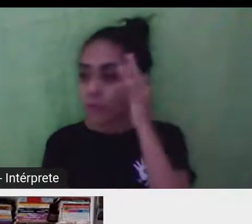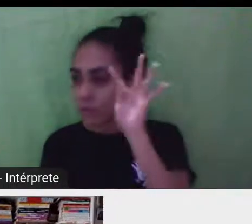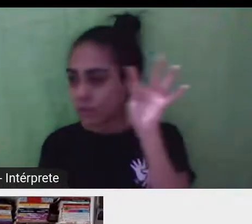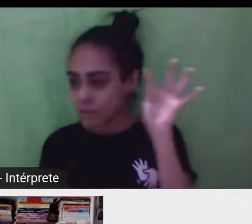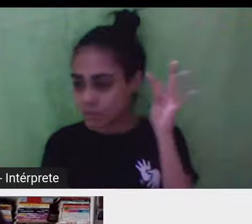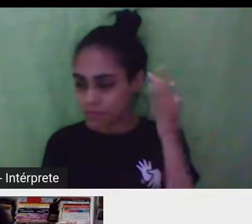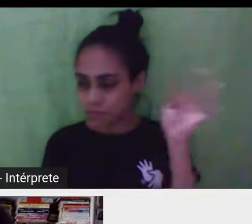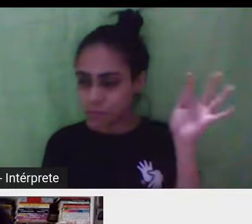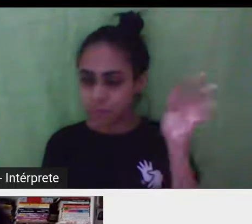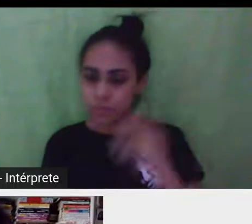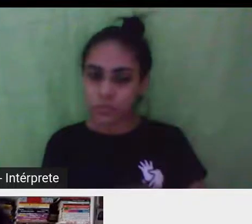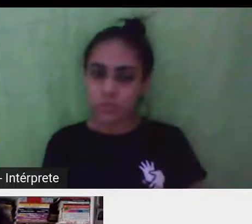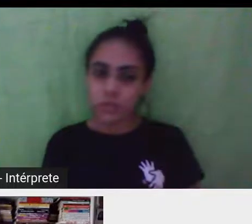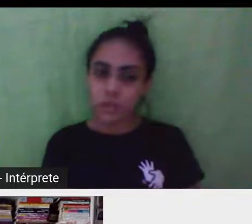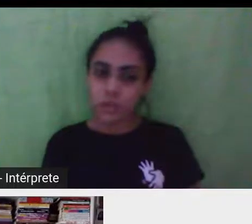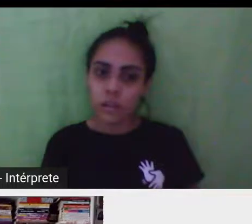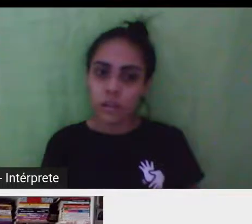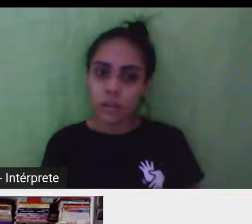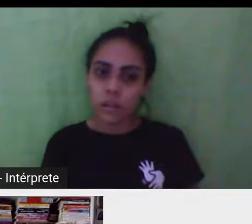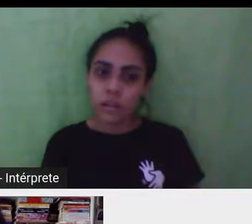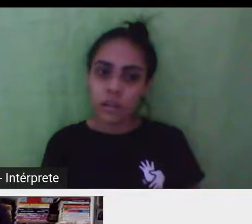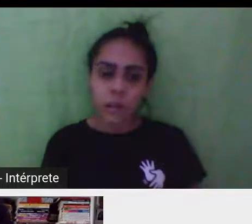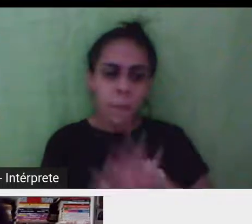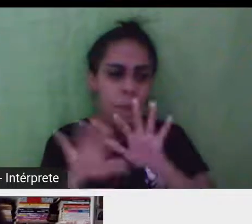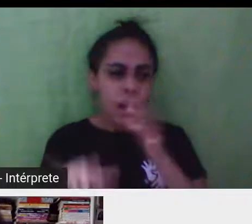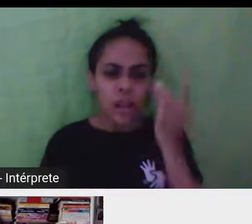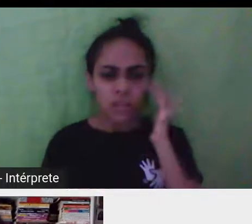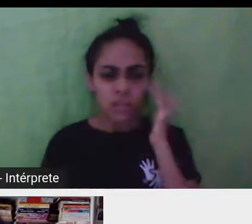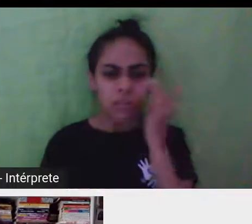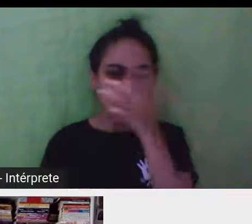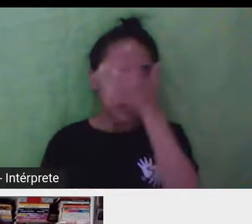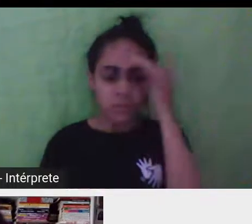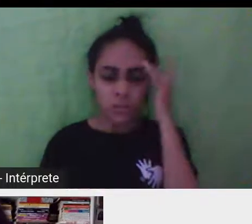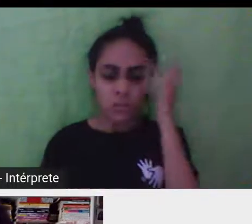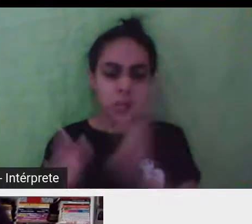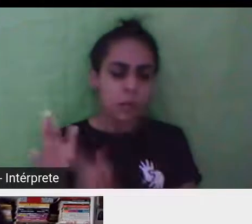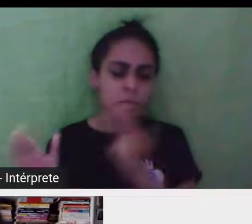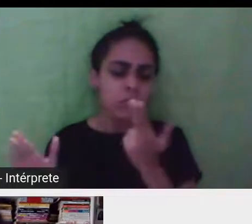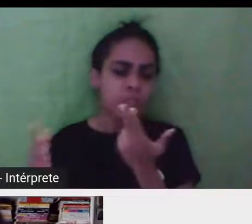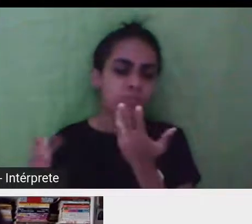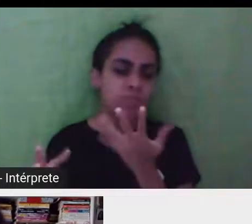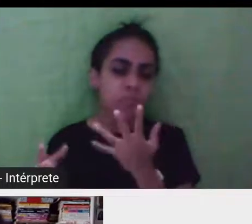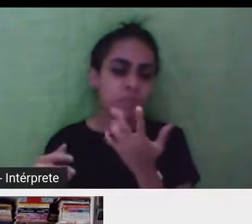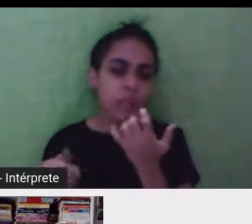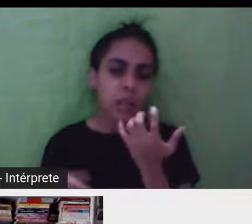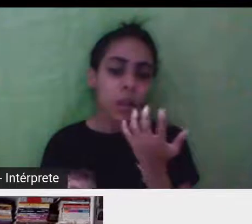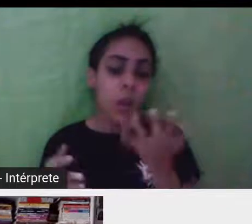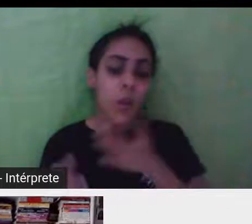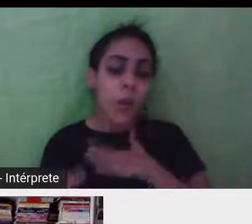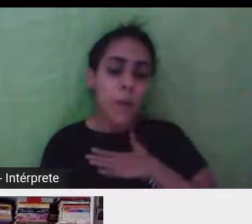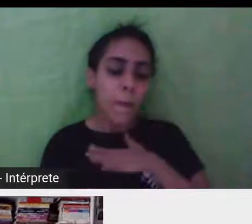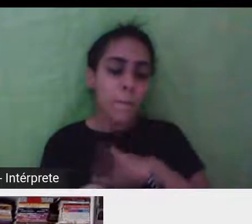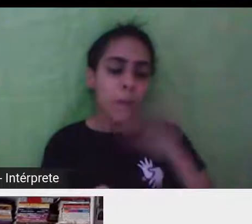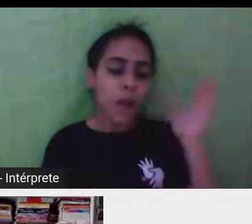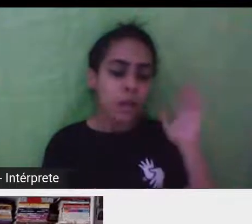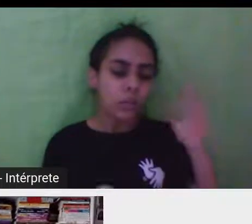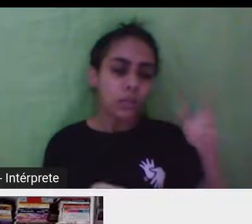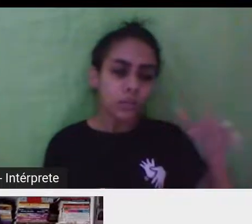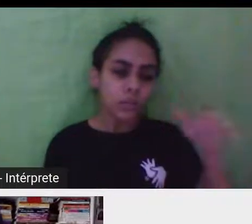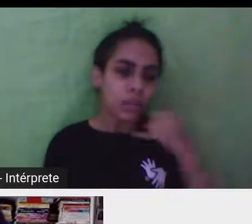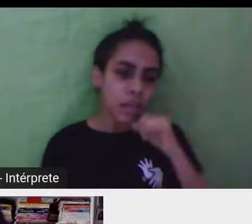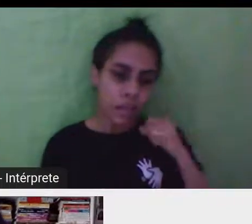E visitei a casa do Stendhal, mas ele, acho que ele não ligava muito para essa casa, não, ele gostava mesmo, era da Itália. E aí,